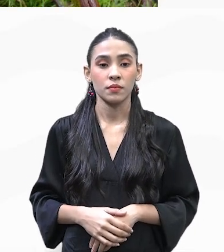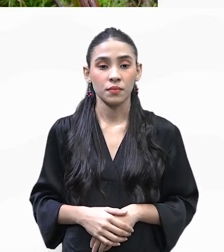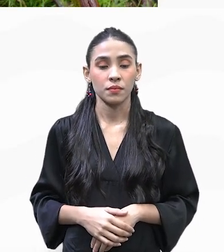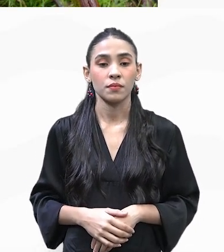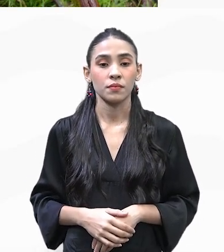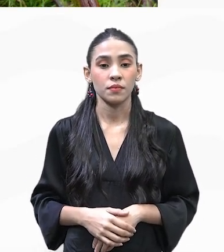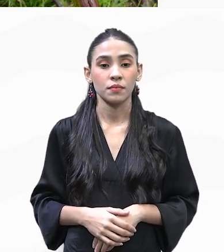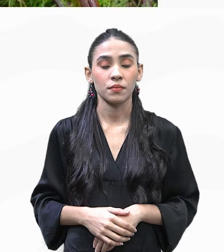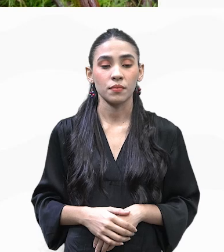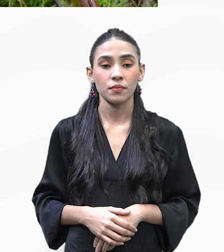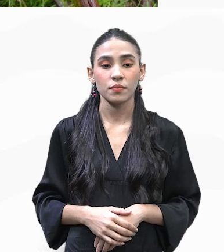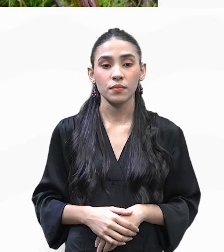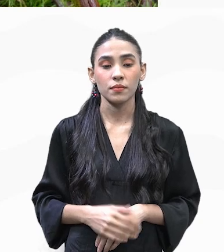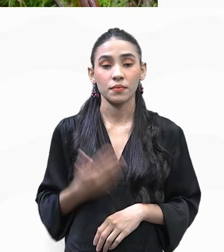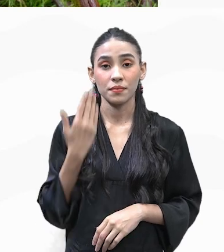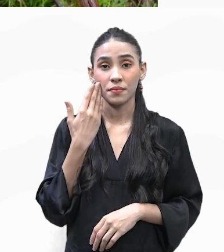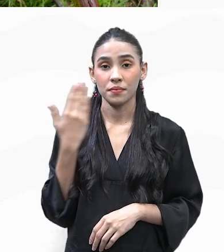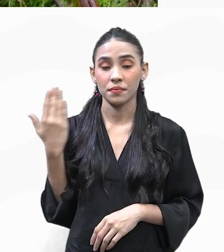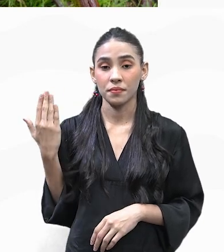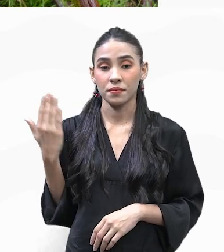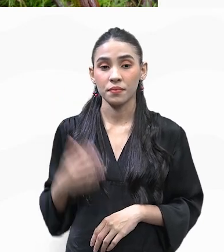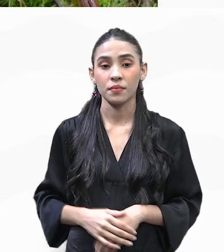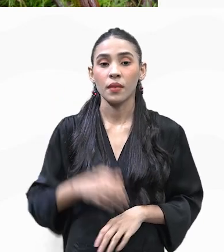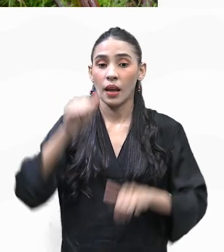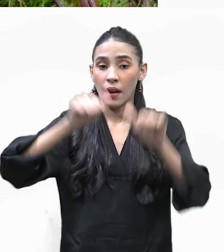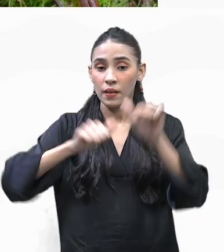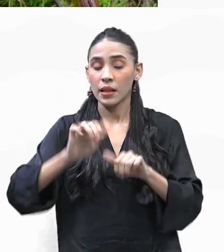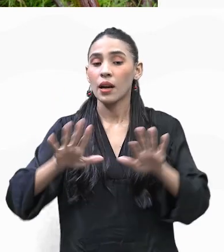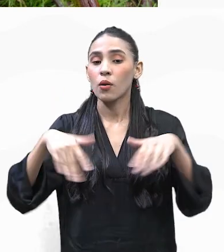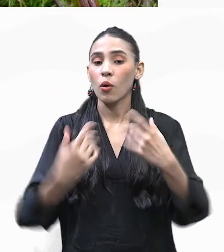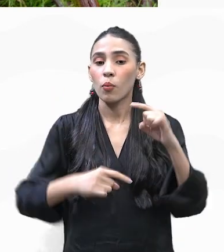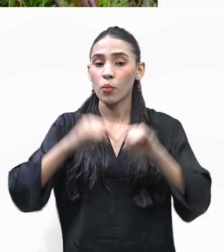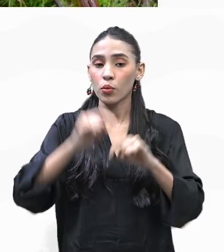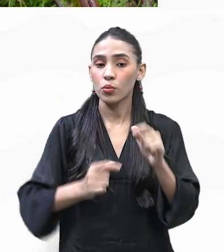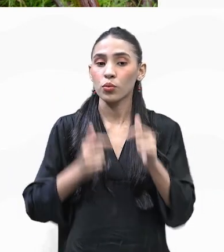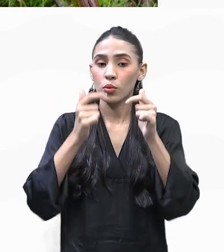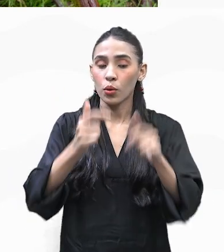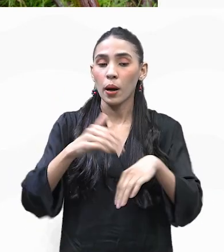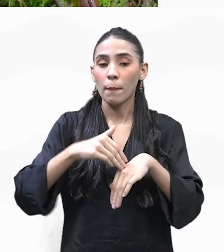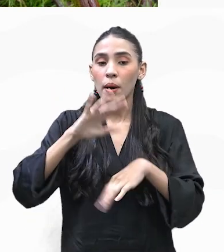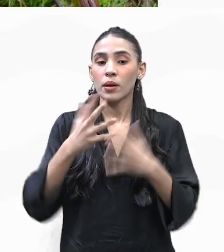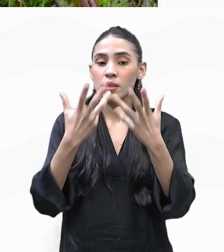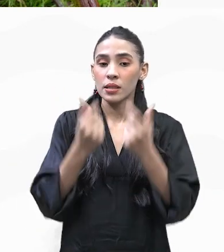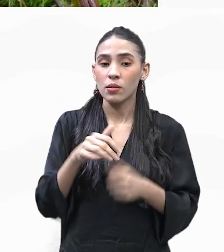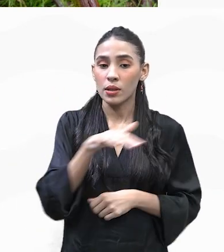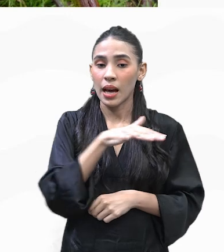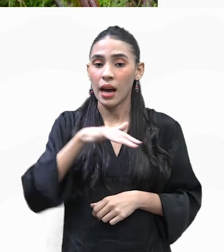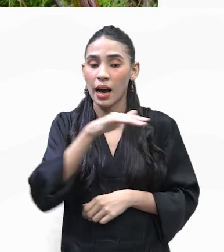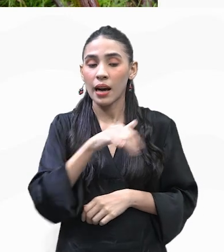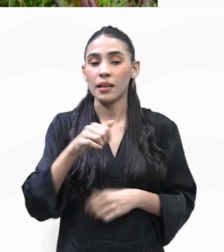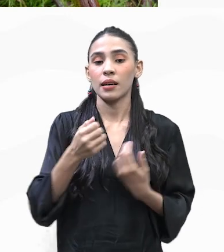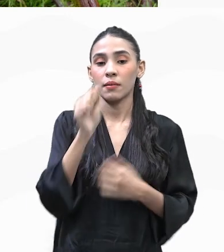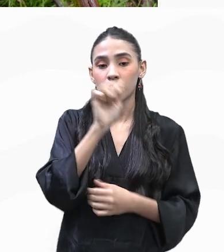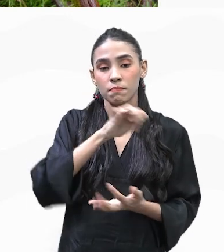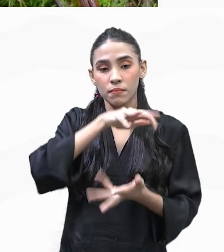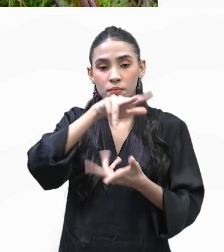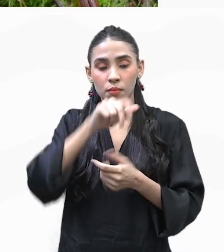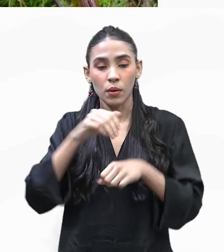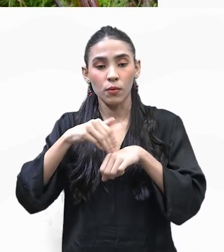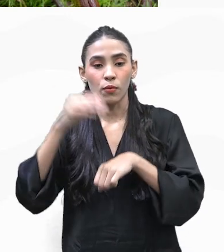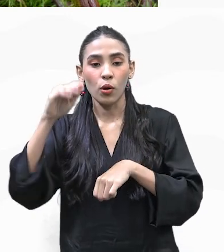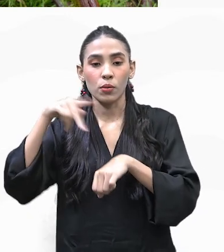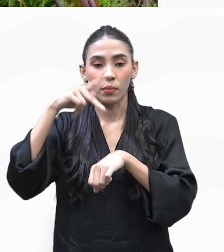tendências. Demanda do consumidor. Avaliar quais produtos locais têm maior aceitação no mercado regional, nacional e internacional,